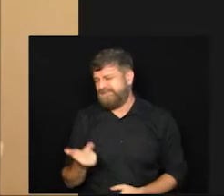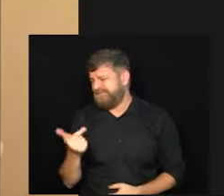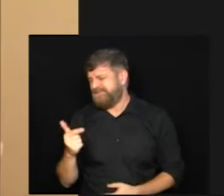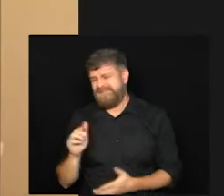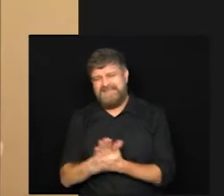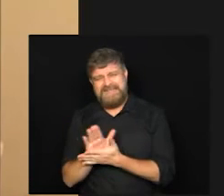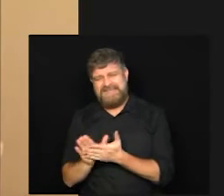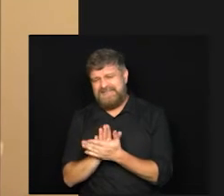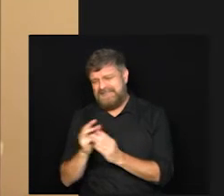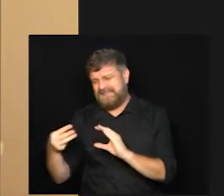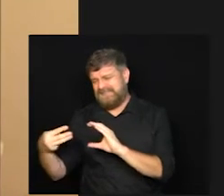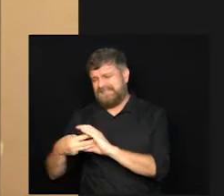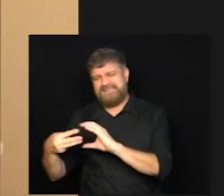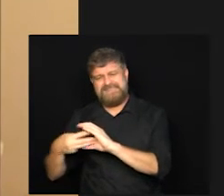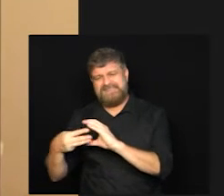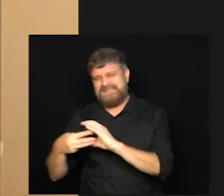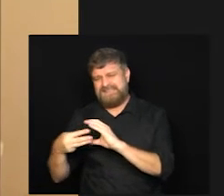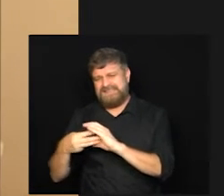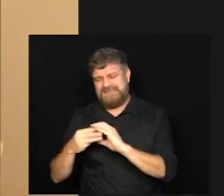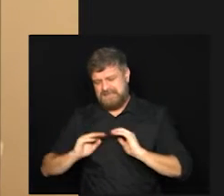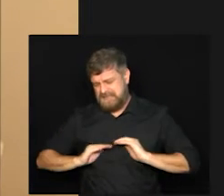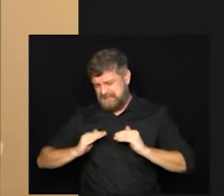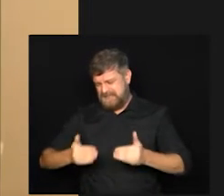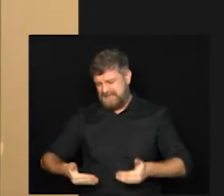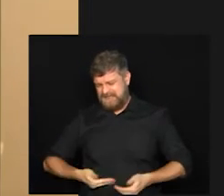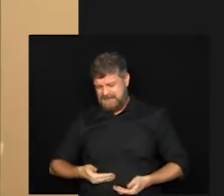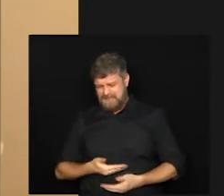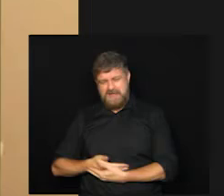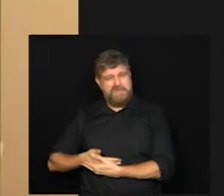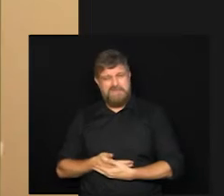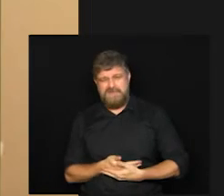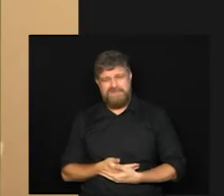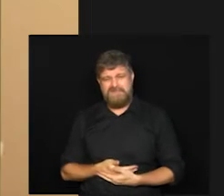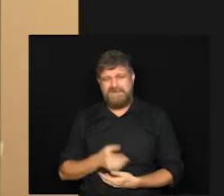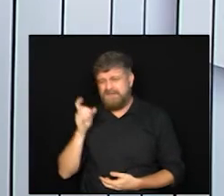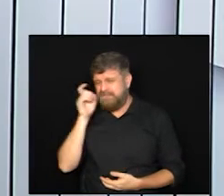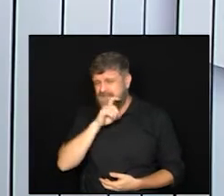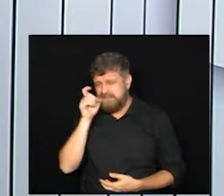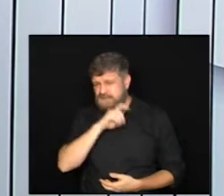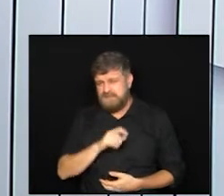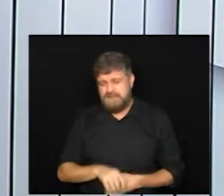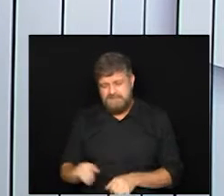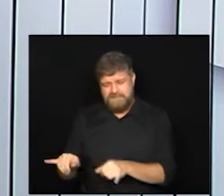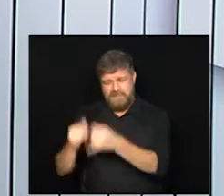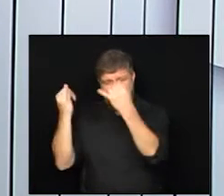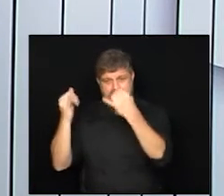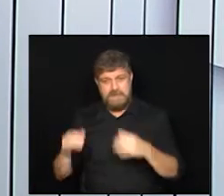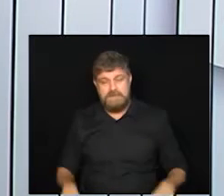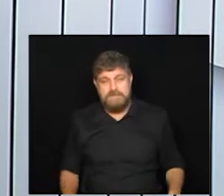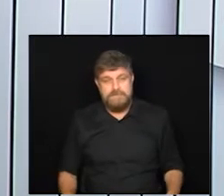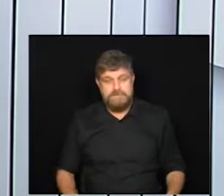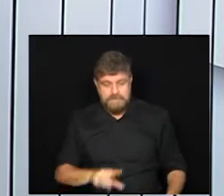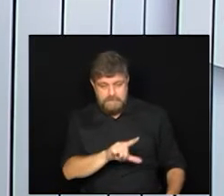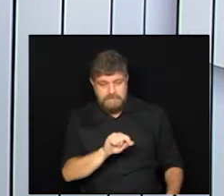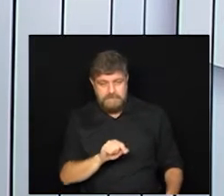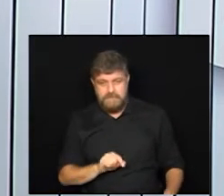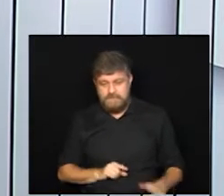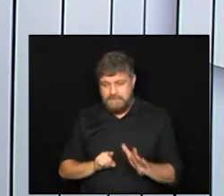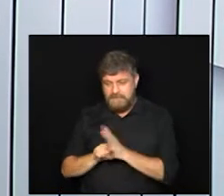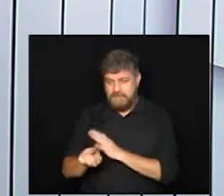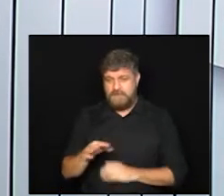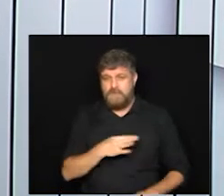mas isso não existe e a quarta frase a última que eu selecionei aqui é que